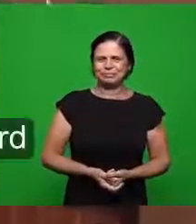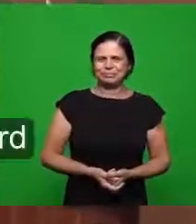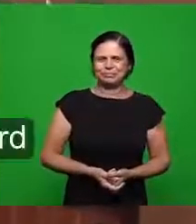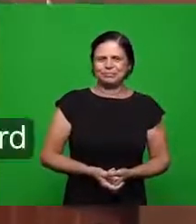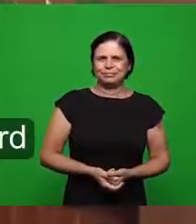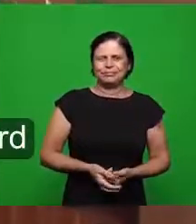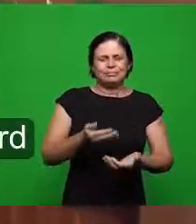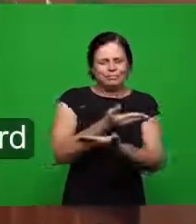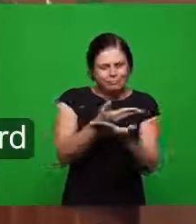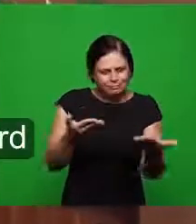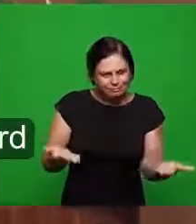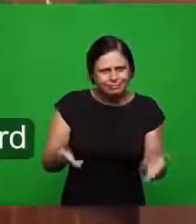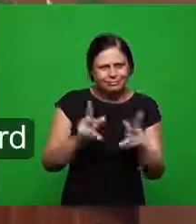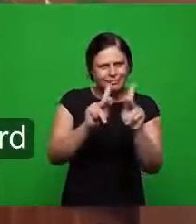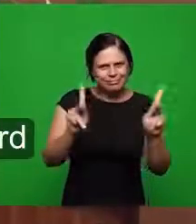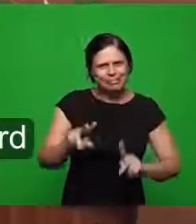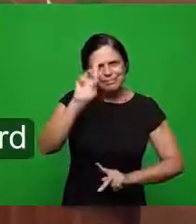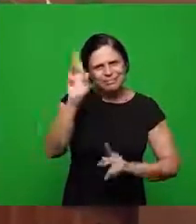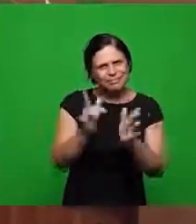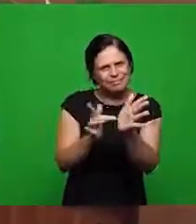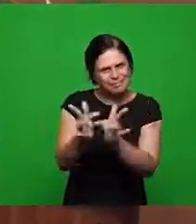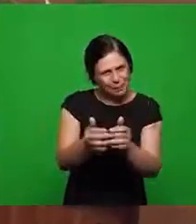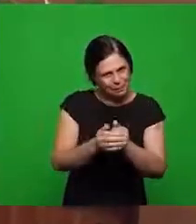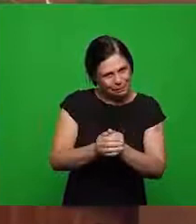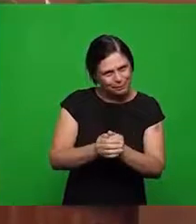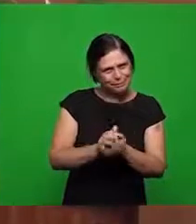Eu saúdo os irmãos com a paz do Senhor